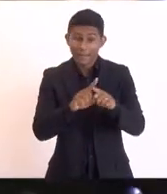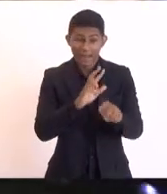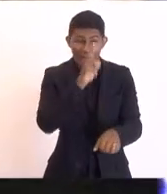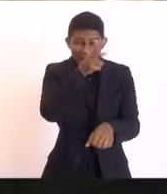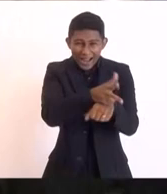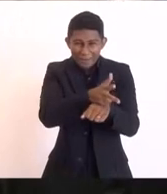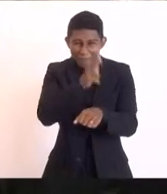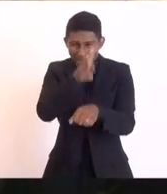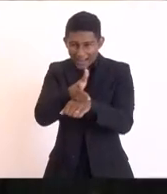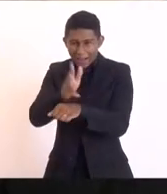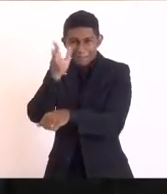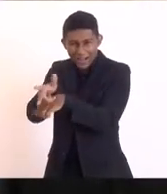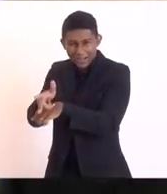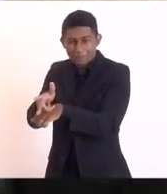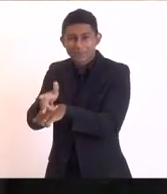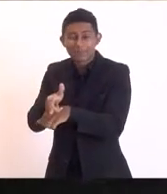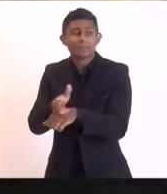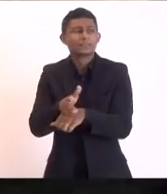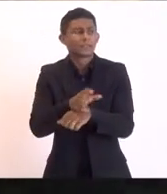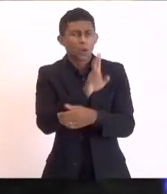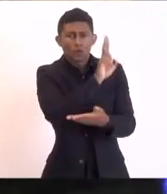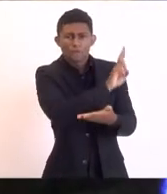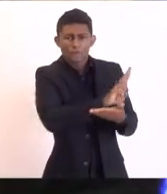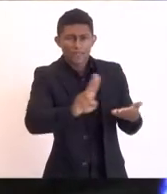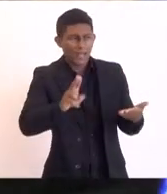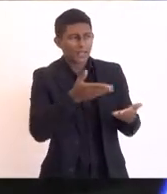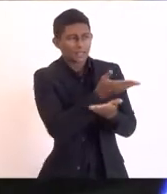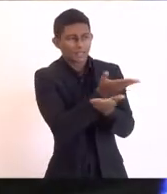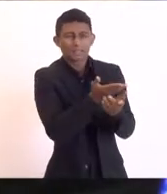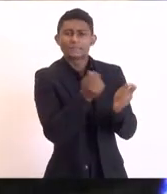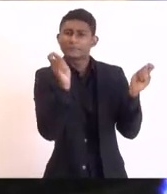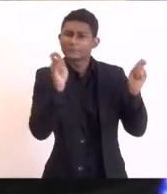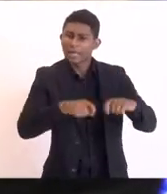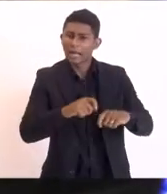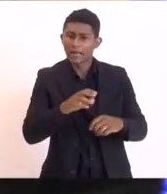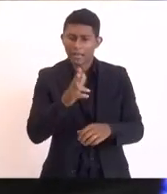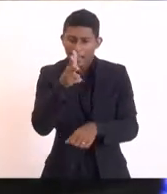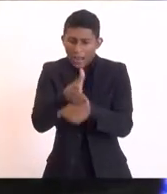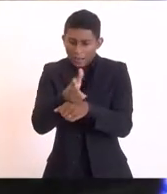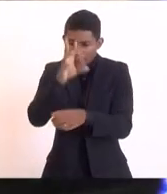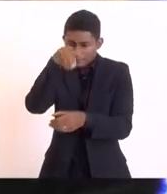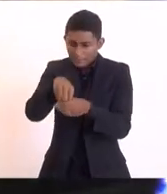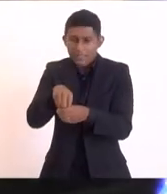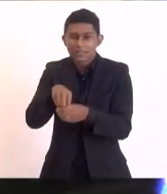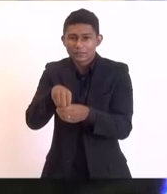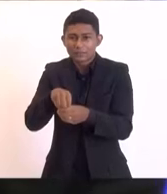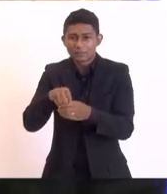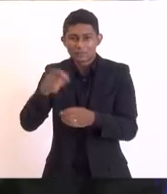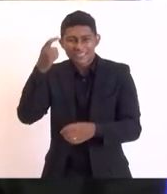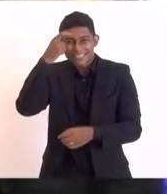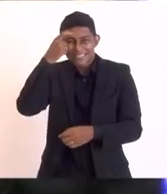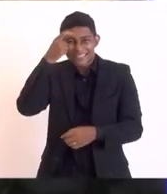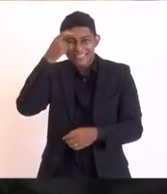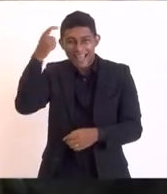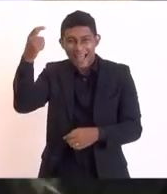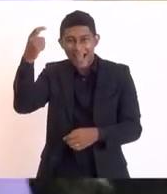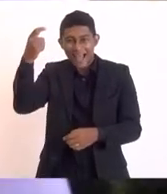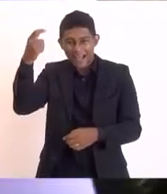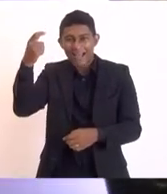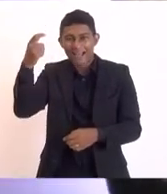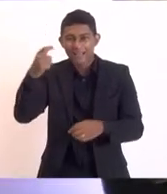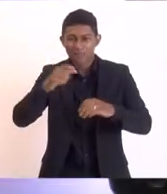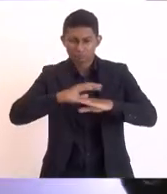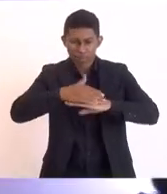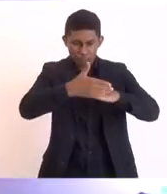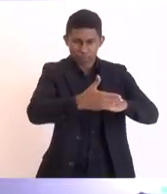universidades têm projeto para isso para poder interpretar o que as câmaras estão usando a gente não pode ter um policial 24 horas